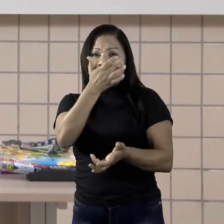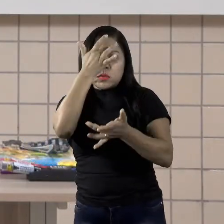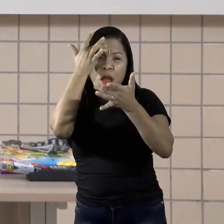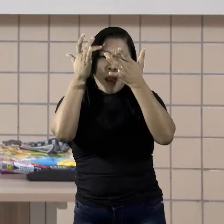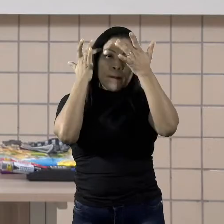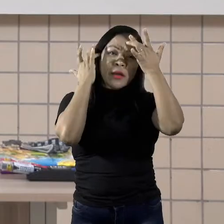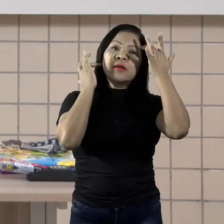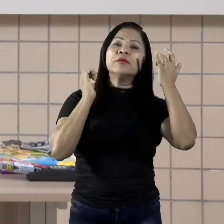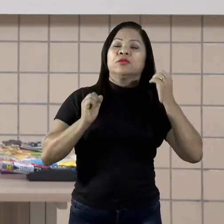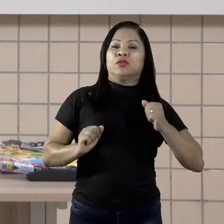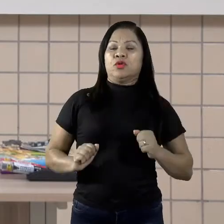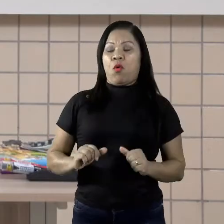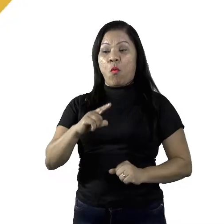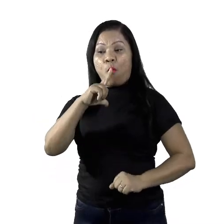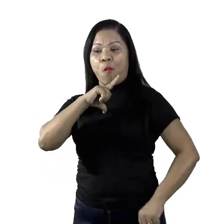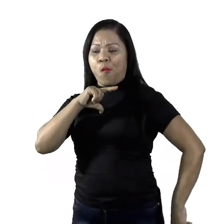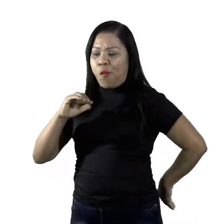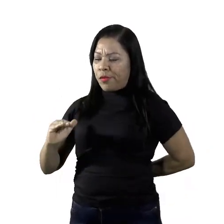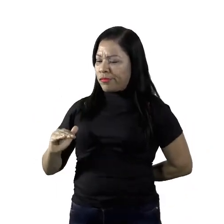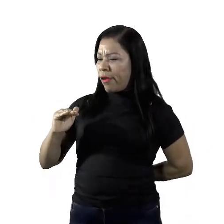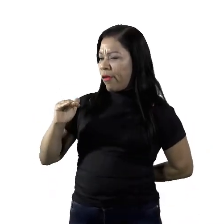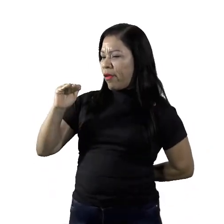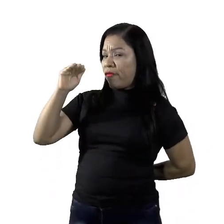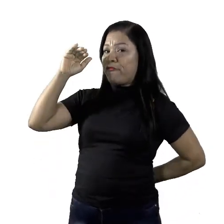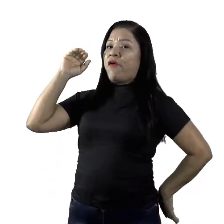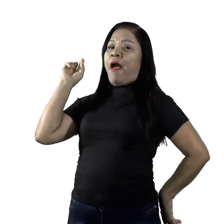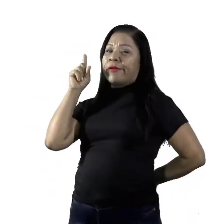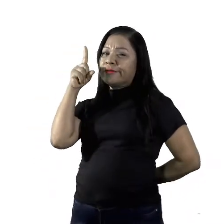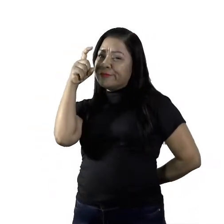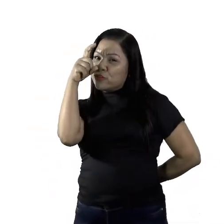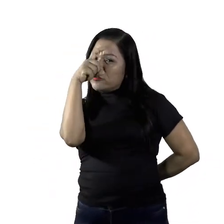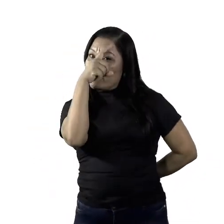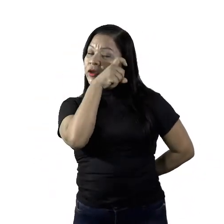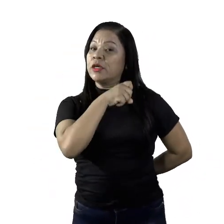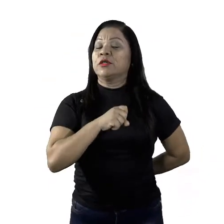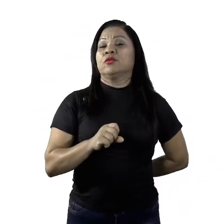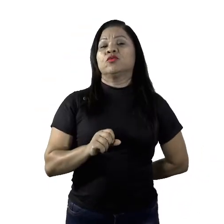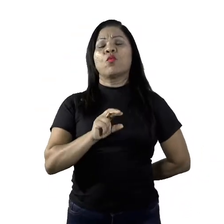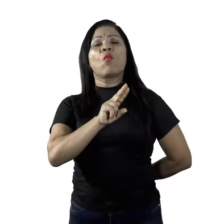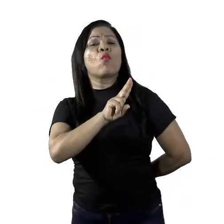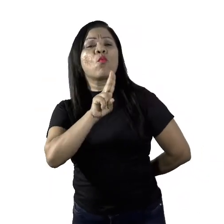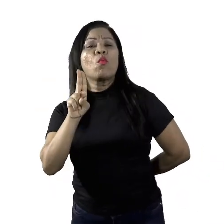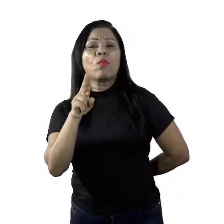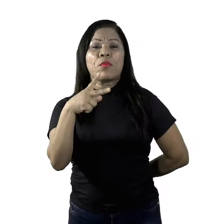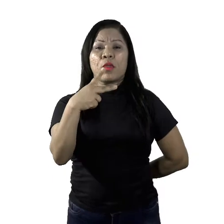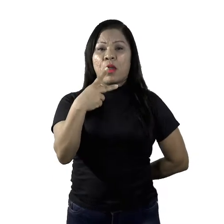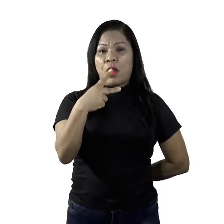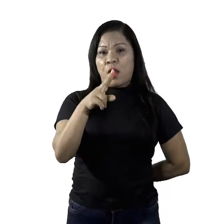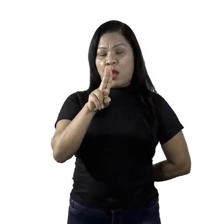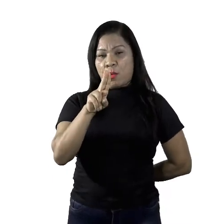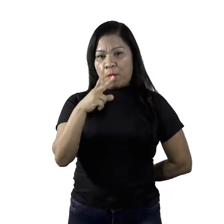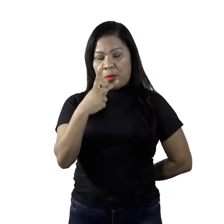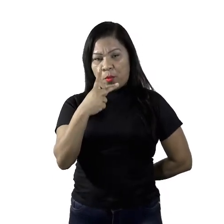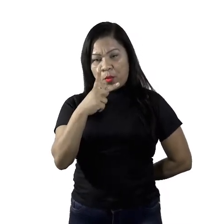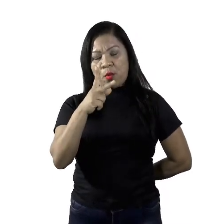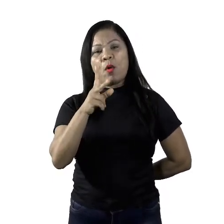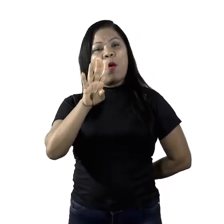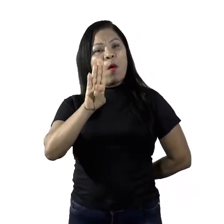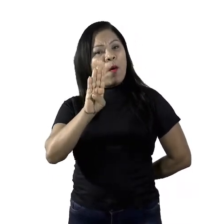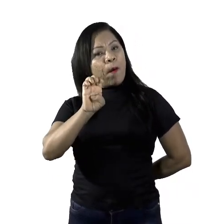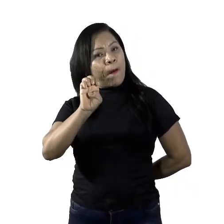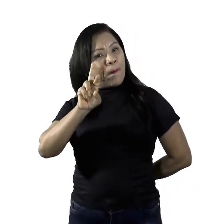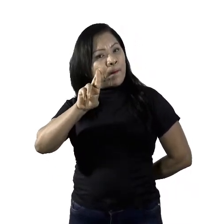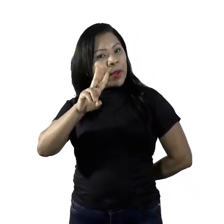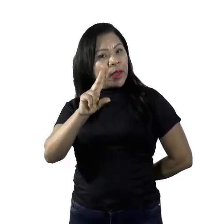complicada durante o seu crescimento. Essa fase é chamada de puberdade, aonde meninas e meninos passam por transformações